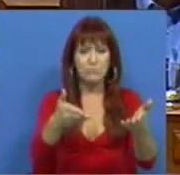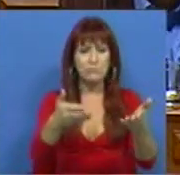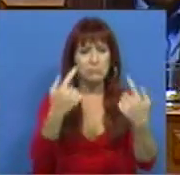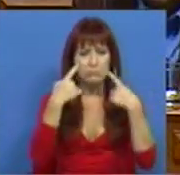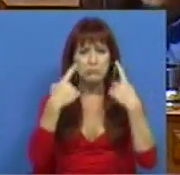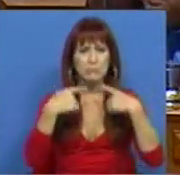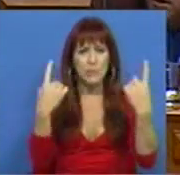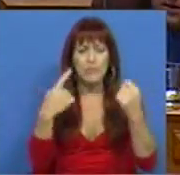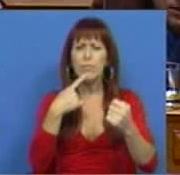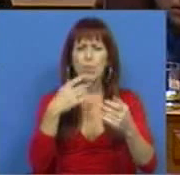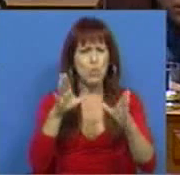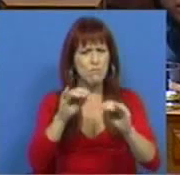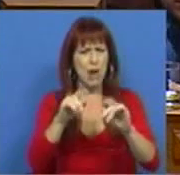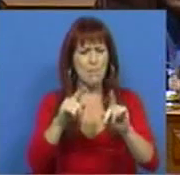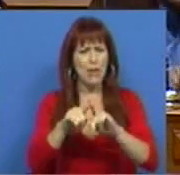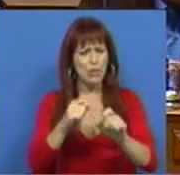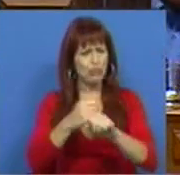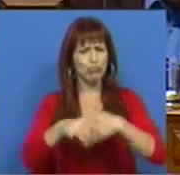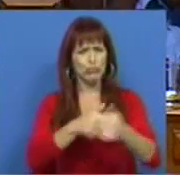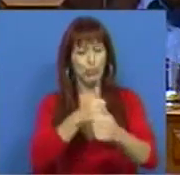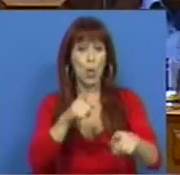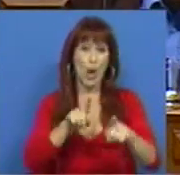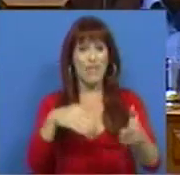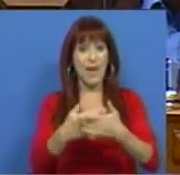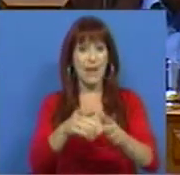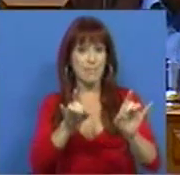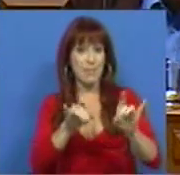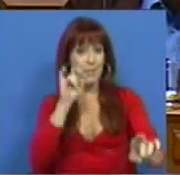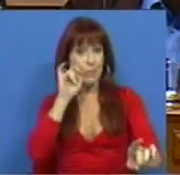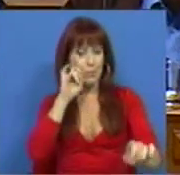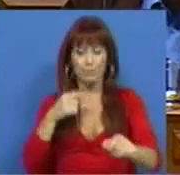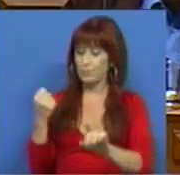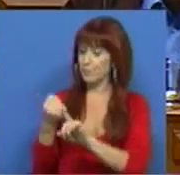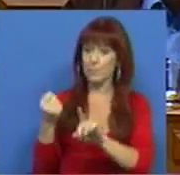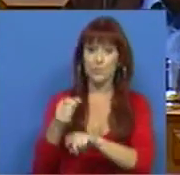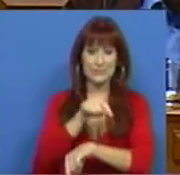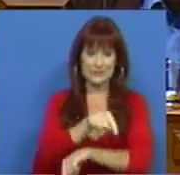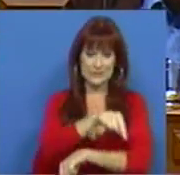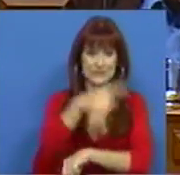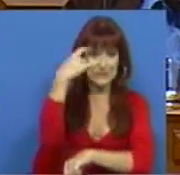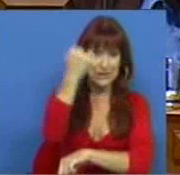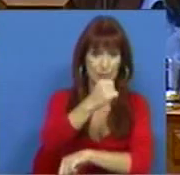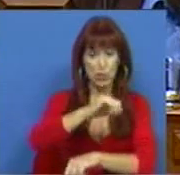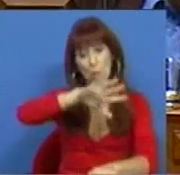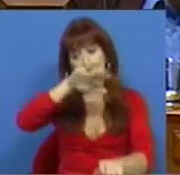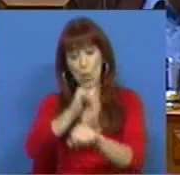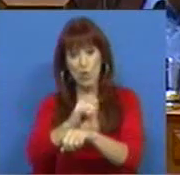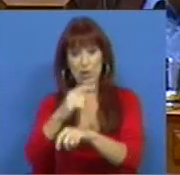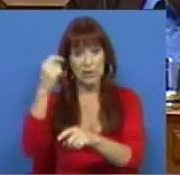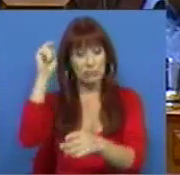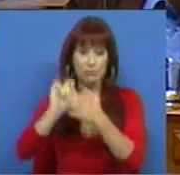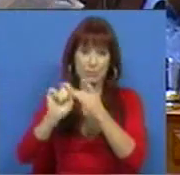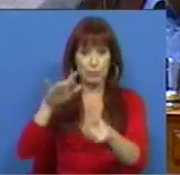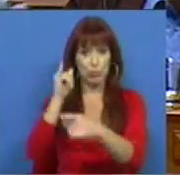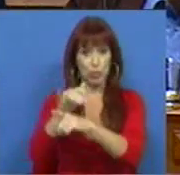revelará muito mais eficaz na prevenção e no combate quer a este tipo de crime, quer a outros tipos